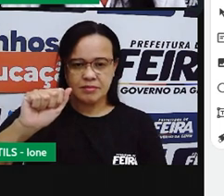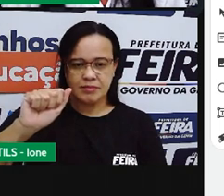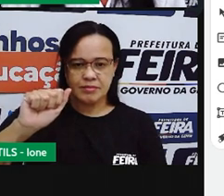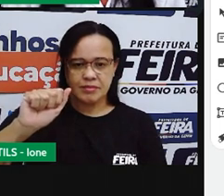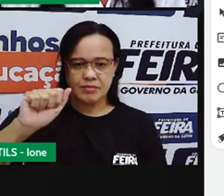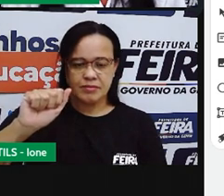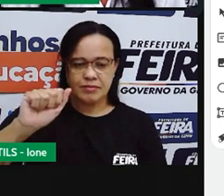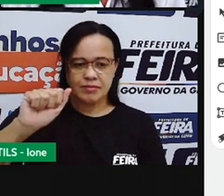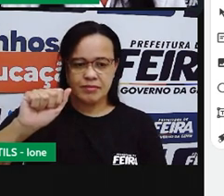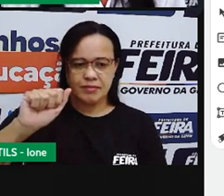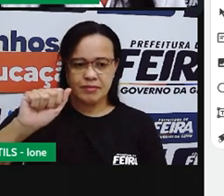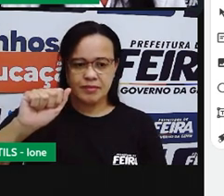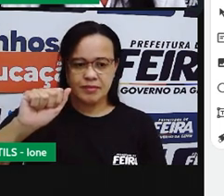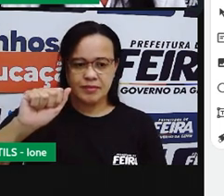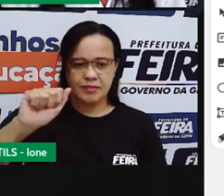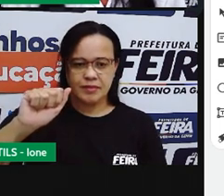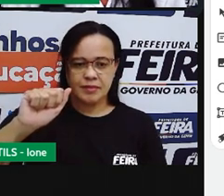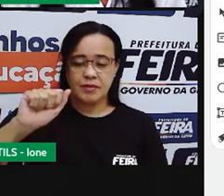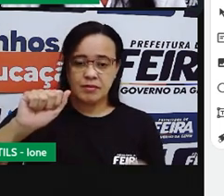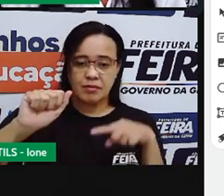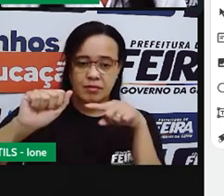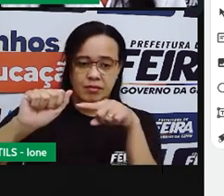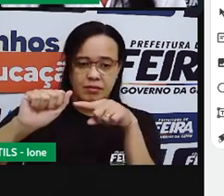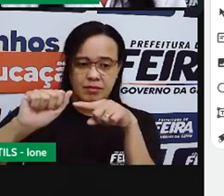traçado reto. Desceu.